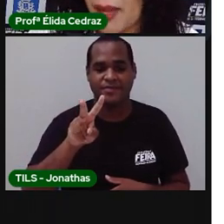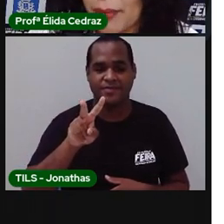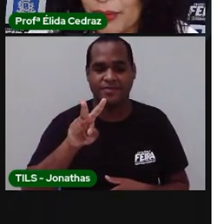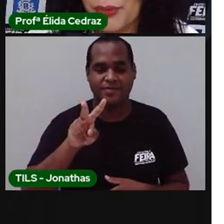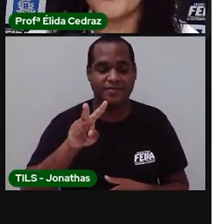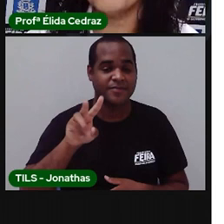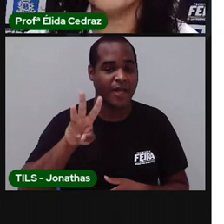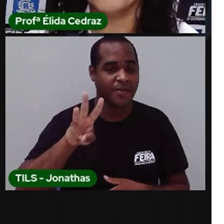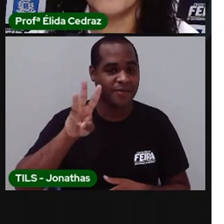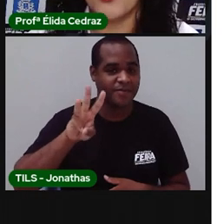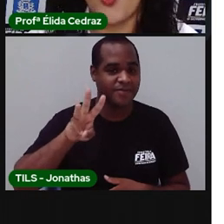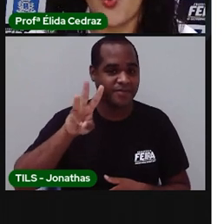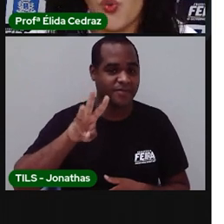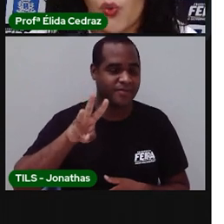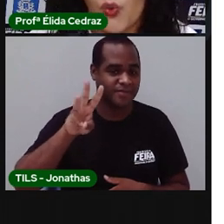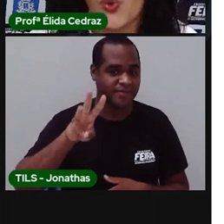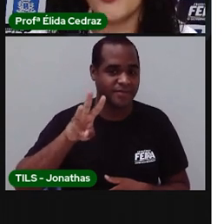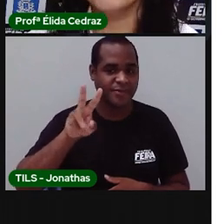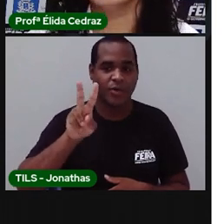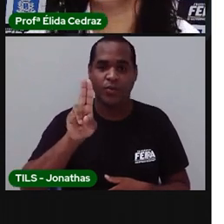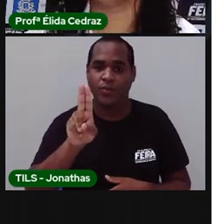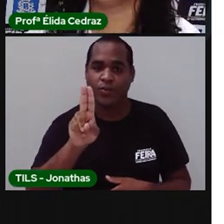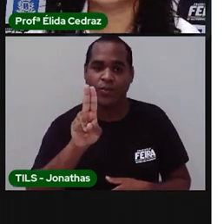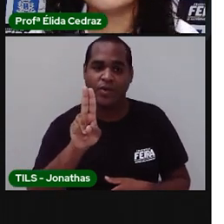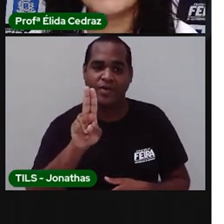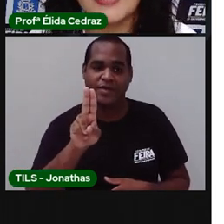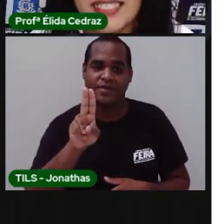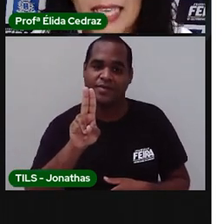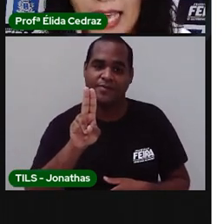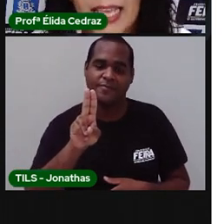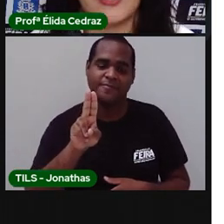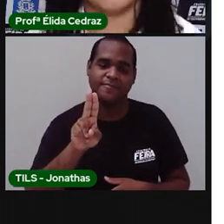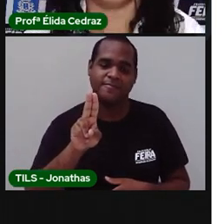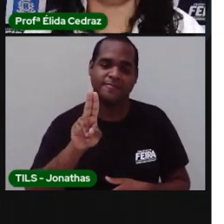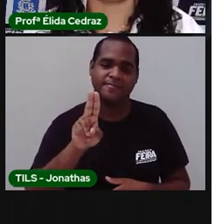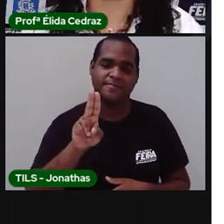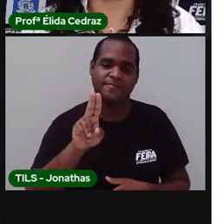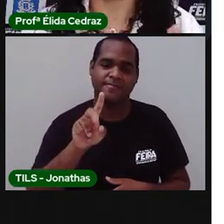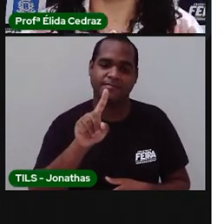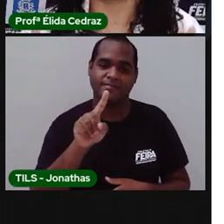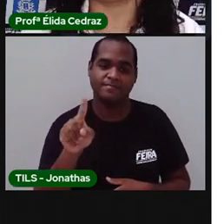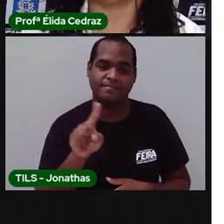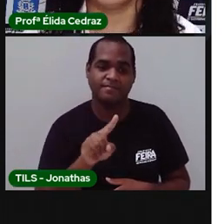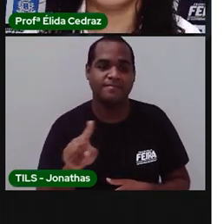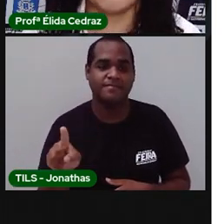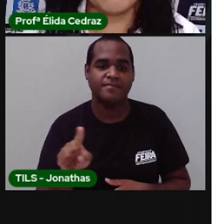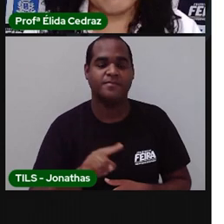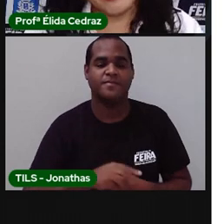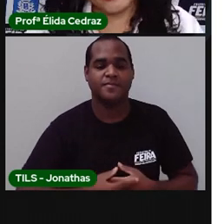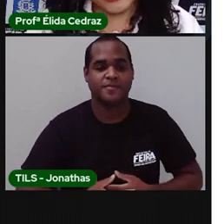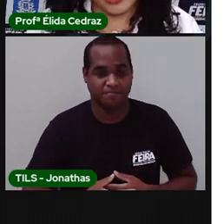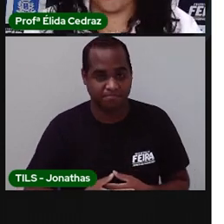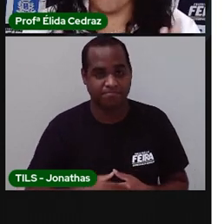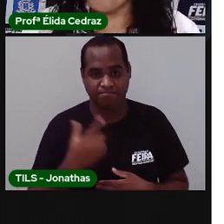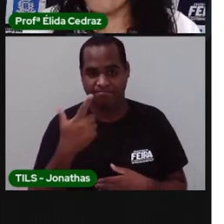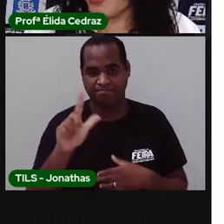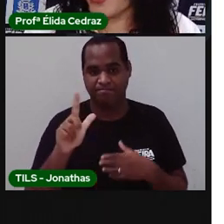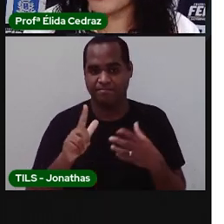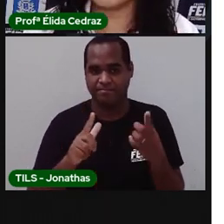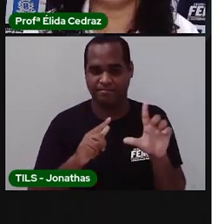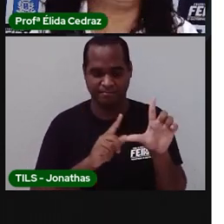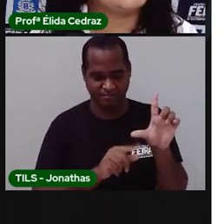W. U. Z. O nosso alfabeto está